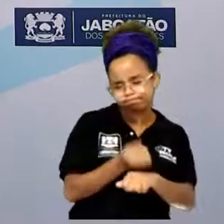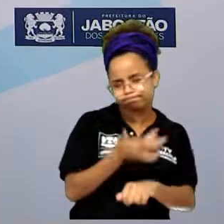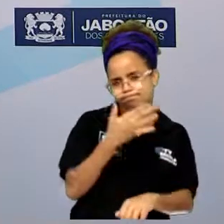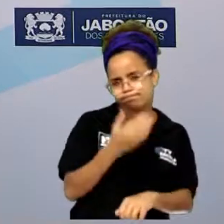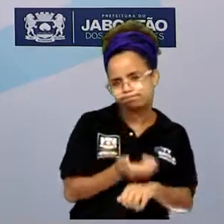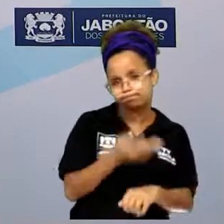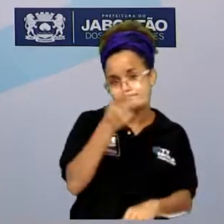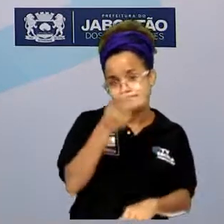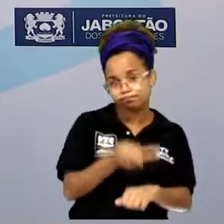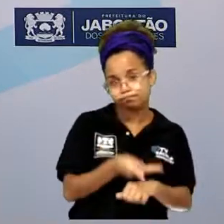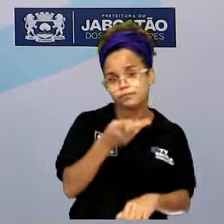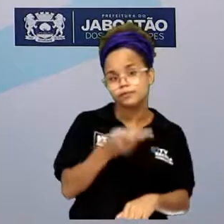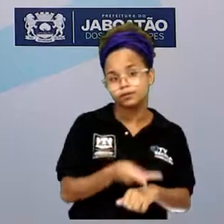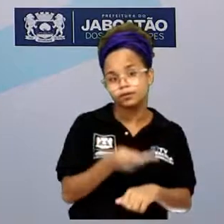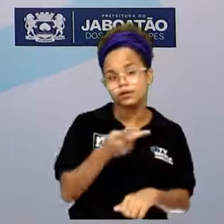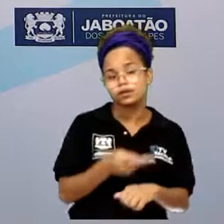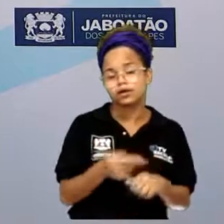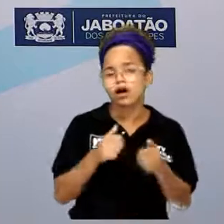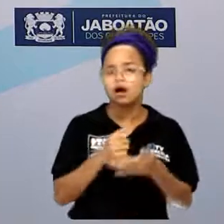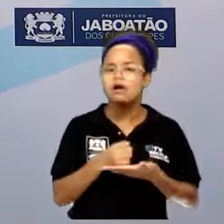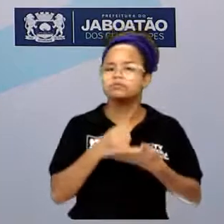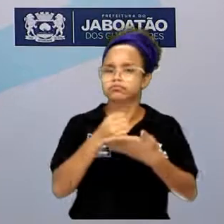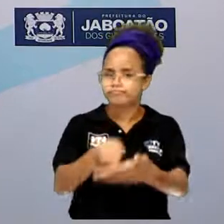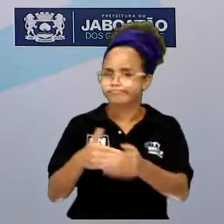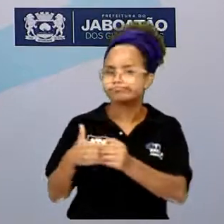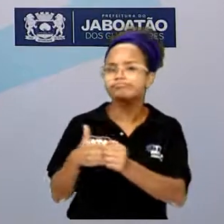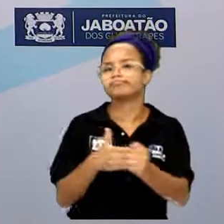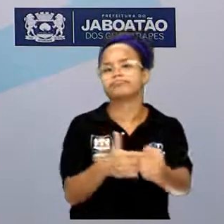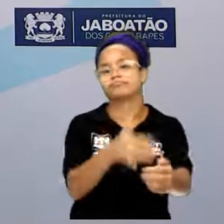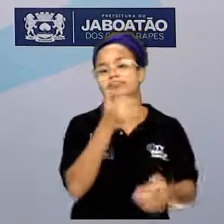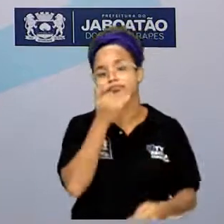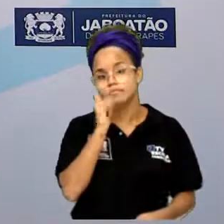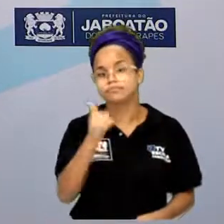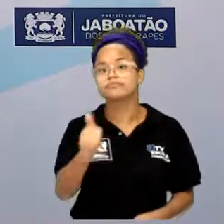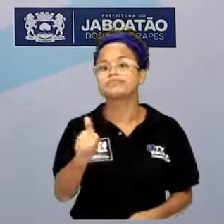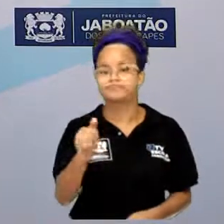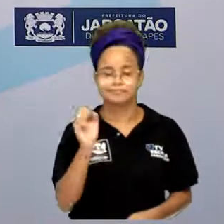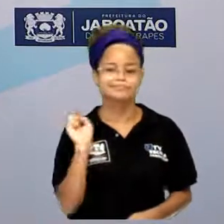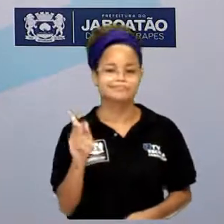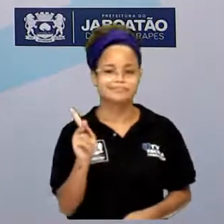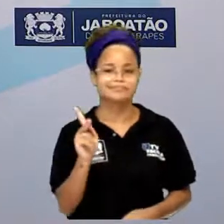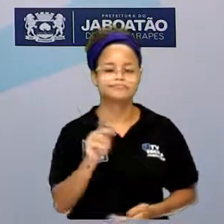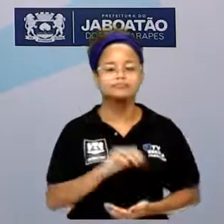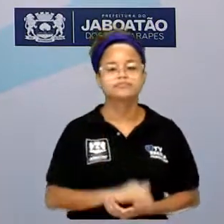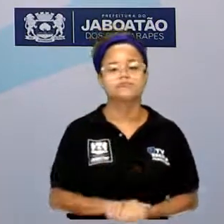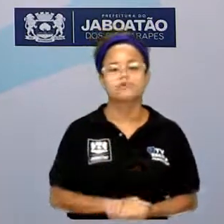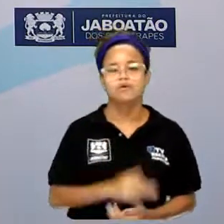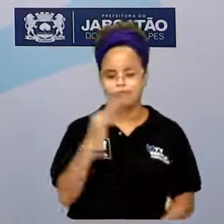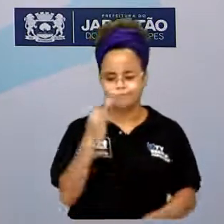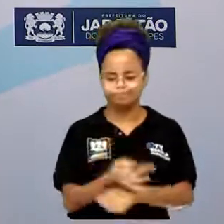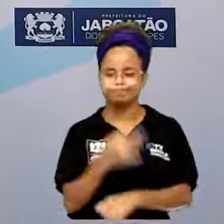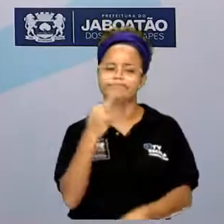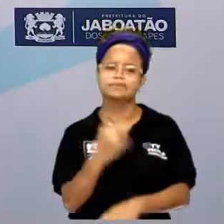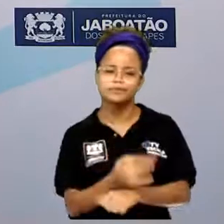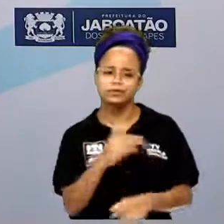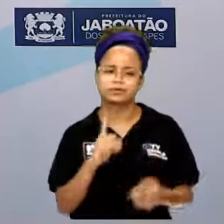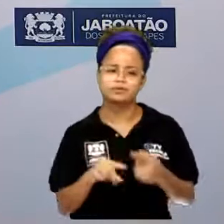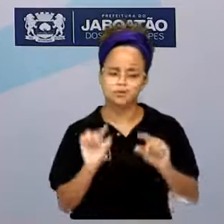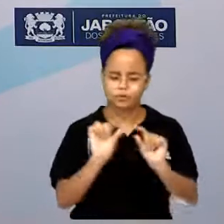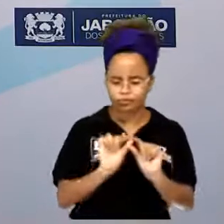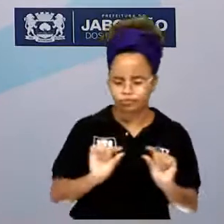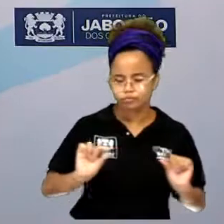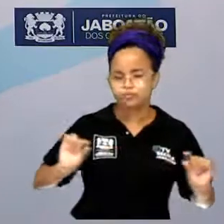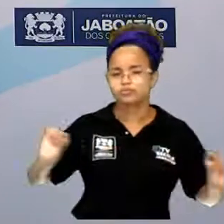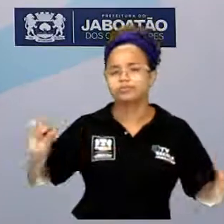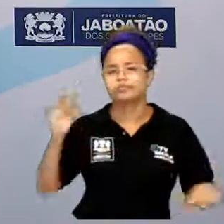que é um excelente condutor de energia elétrica, tá? E aí o ferro, os vergalhões de ferro que você